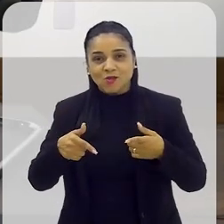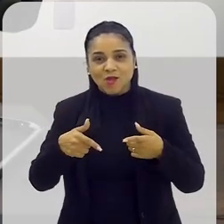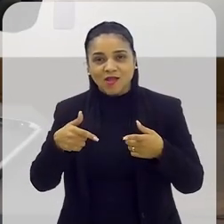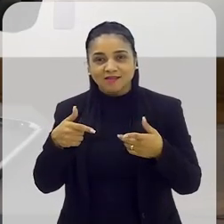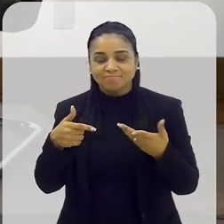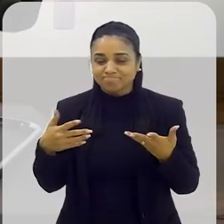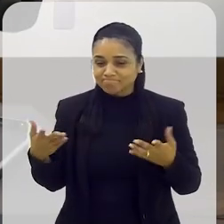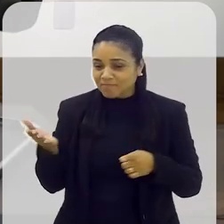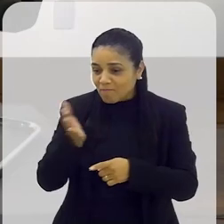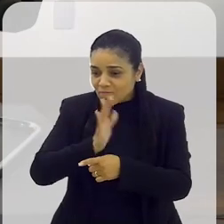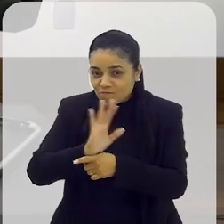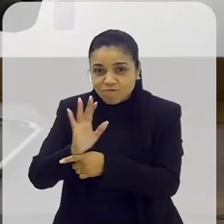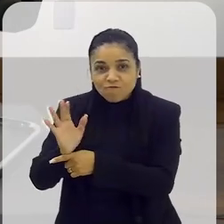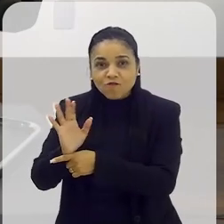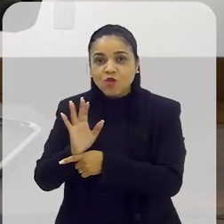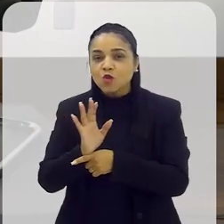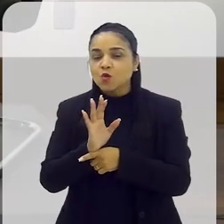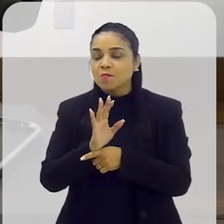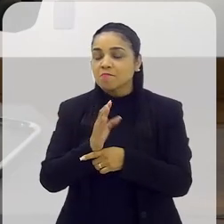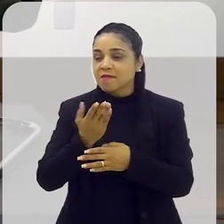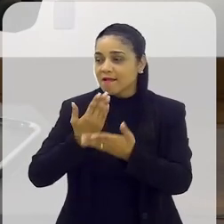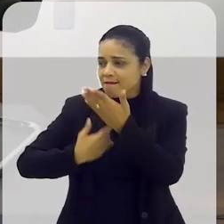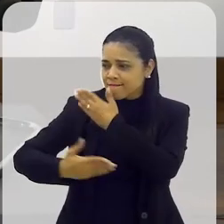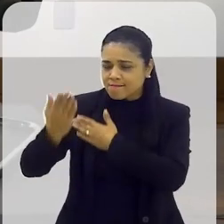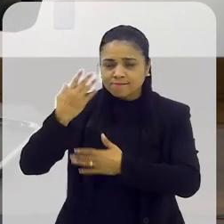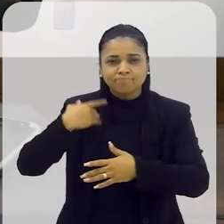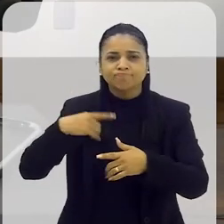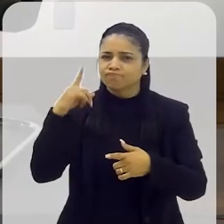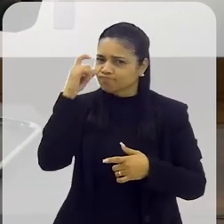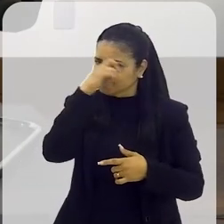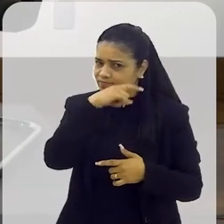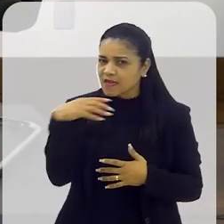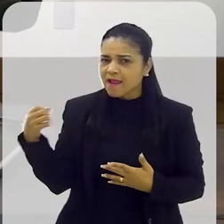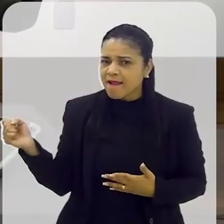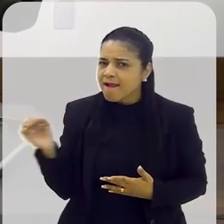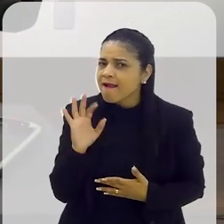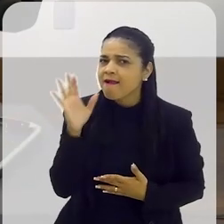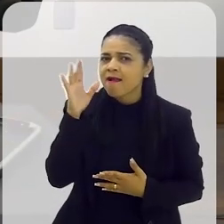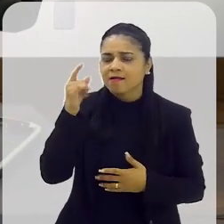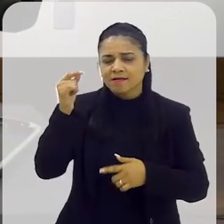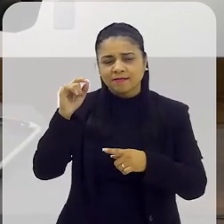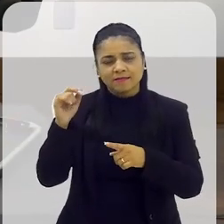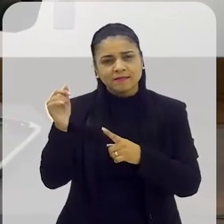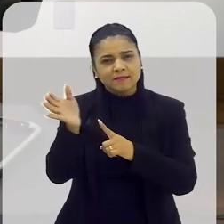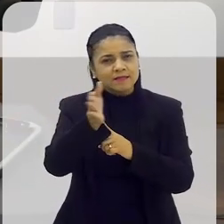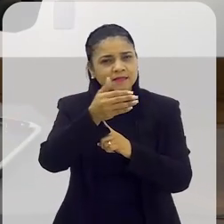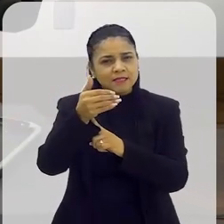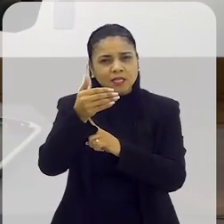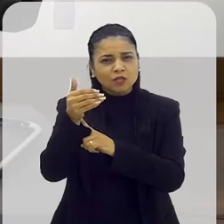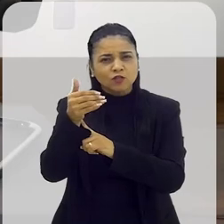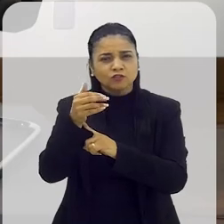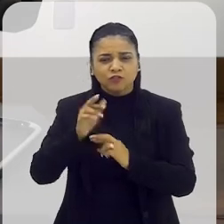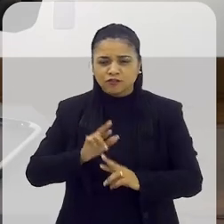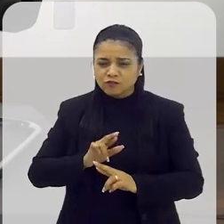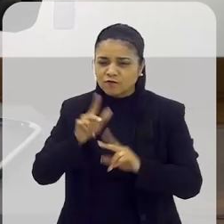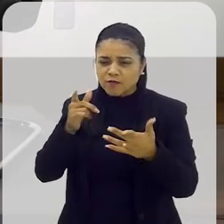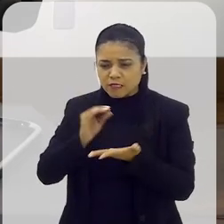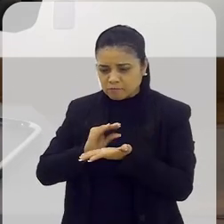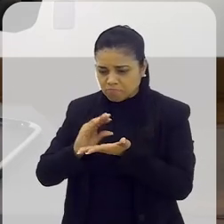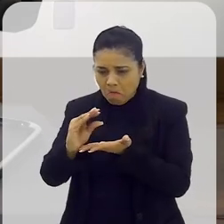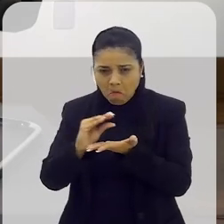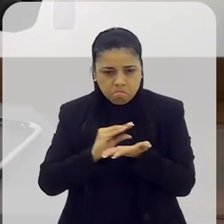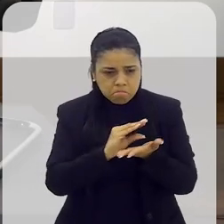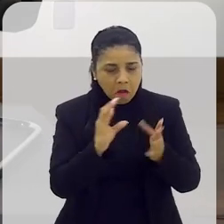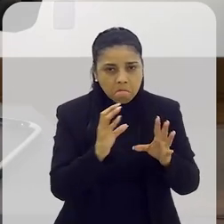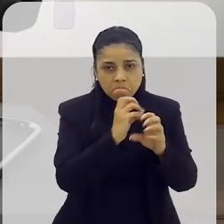certas obras, porque a dificuldade que tem é muito caro, né? A tecnologia que você vive... A diferença dos